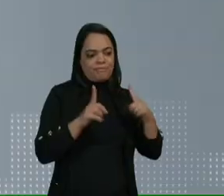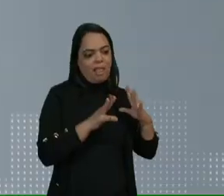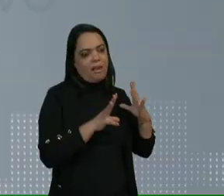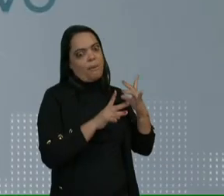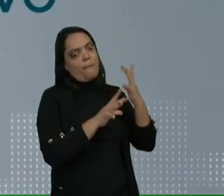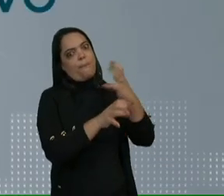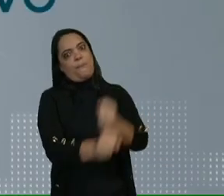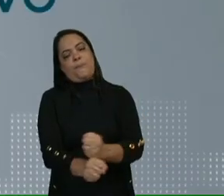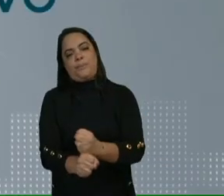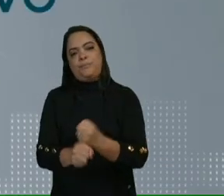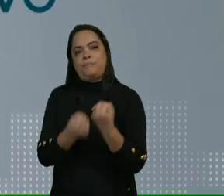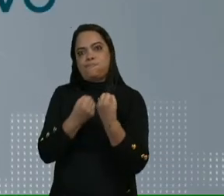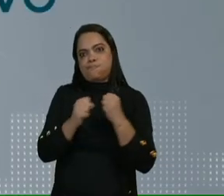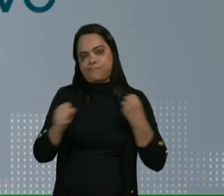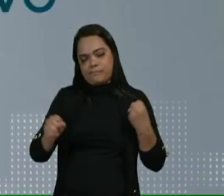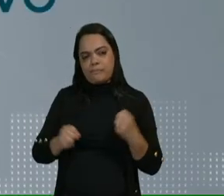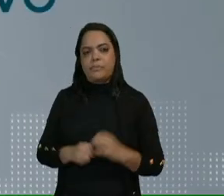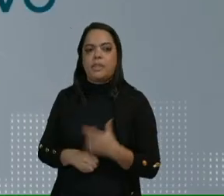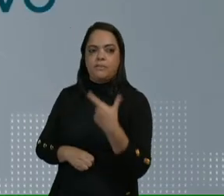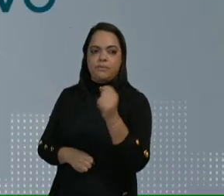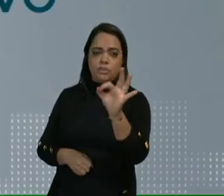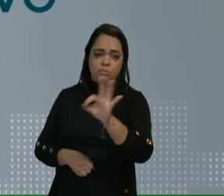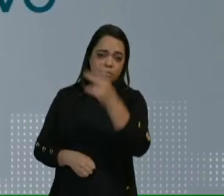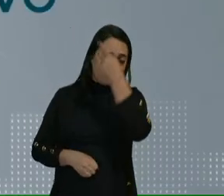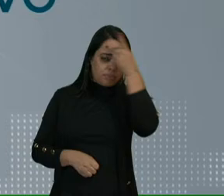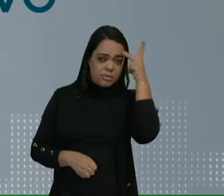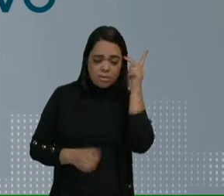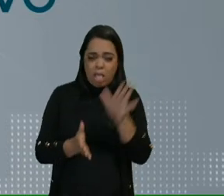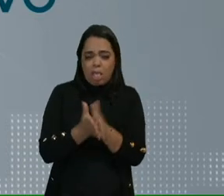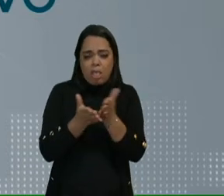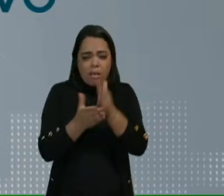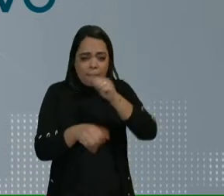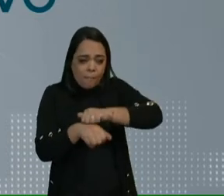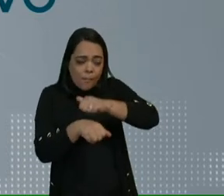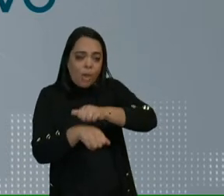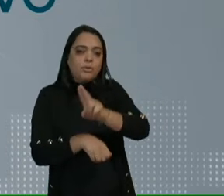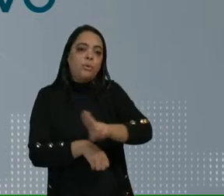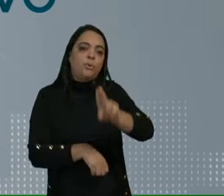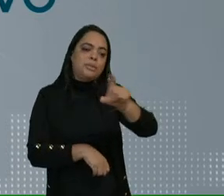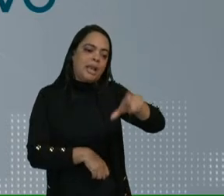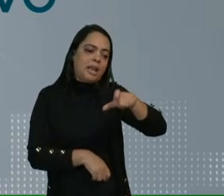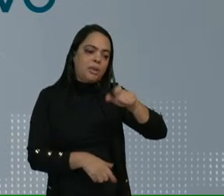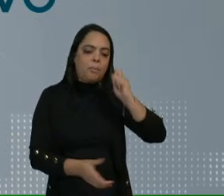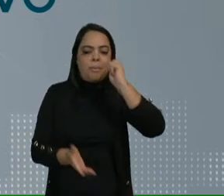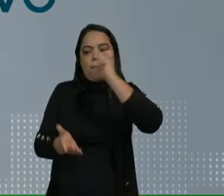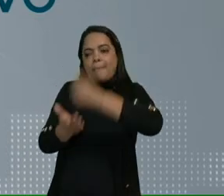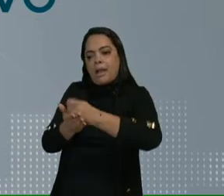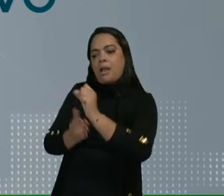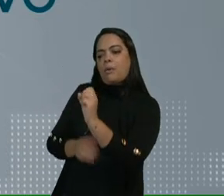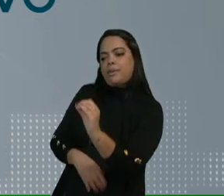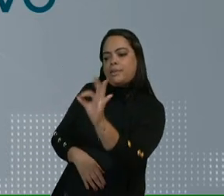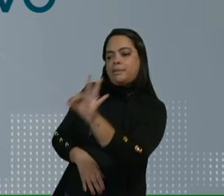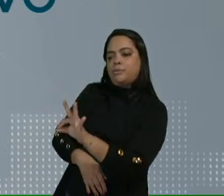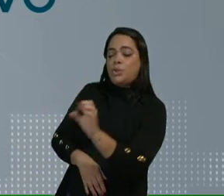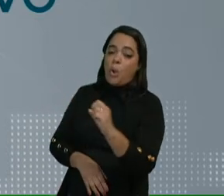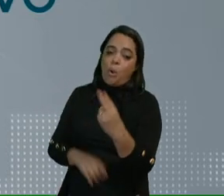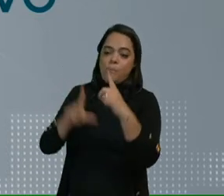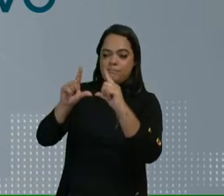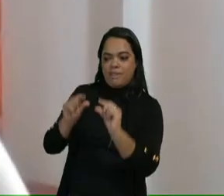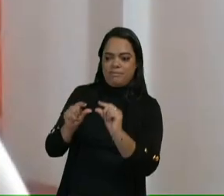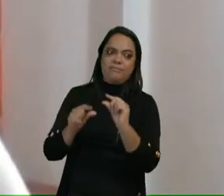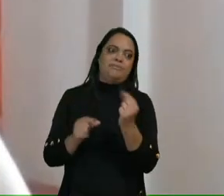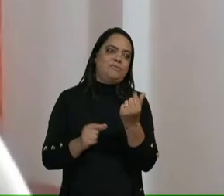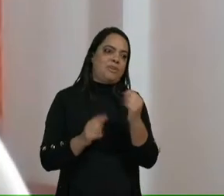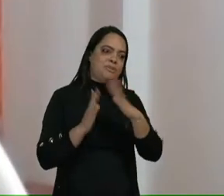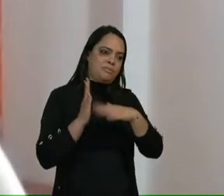cria. Quase 20% do público de baixa renda aciona o rotativo para quitar 80% ou menos do valor da fatura.